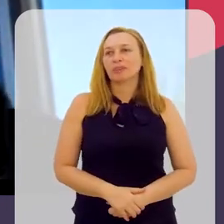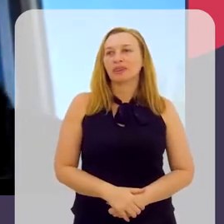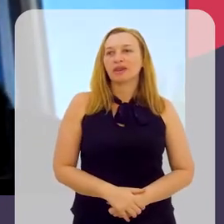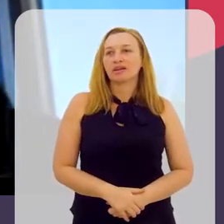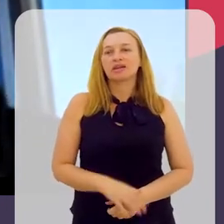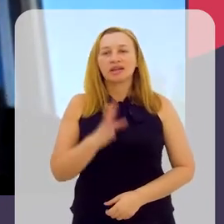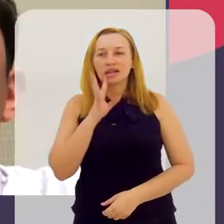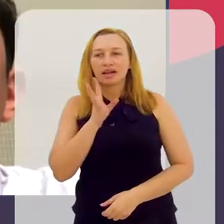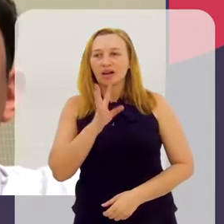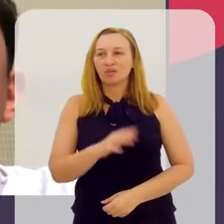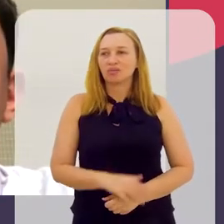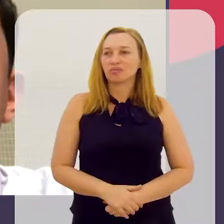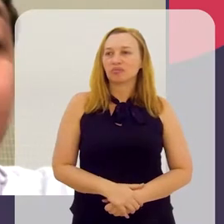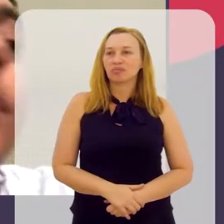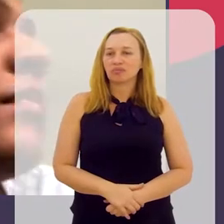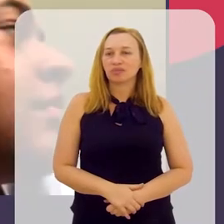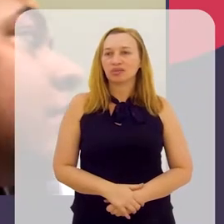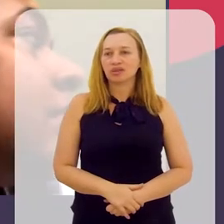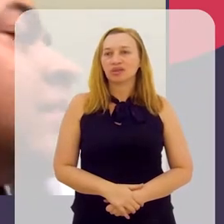Bacana.